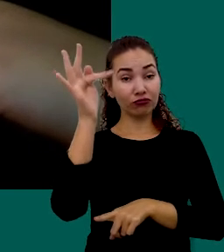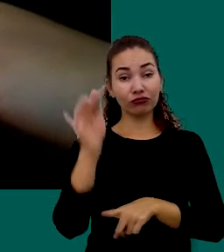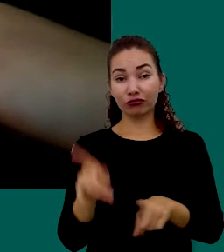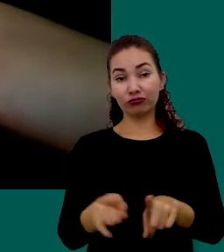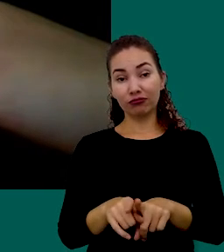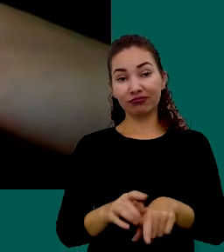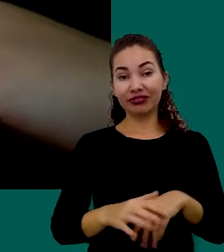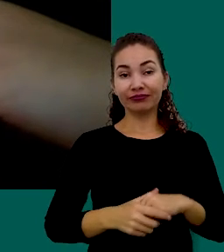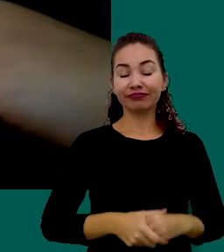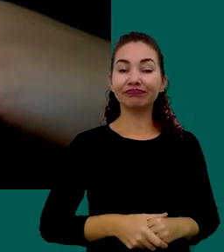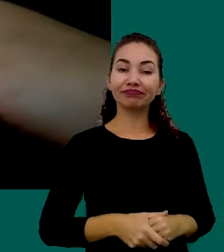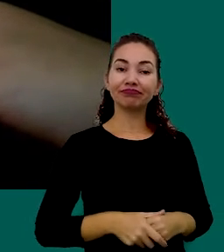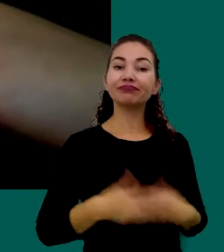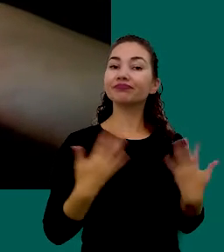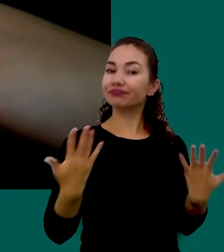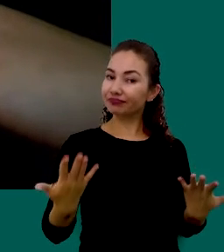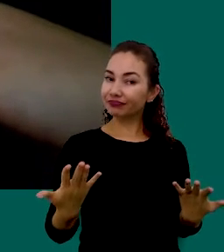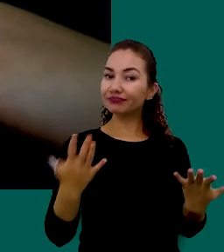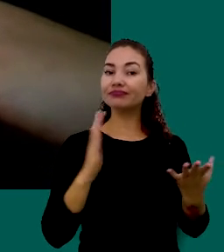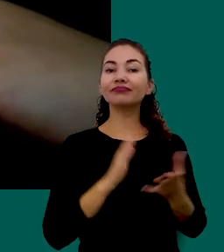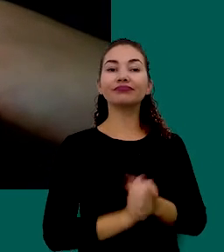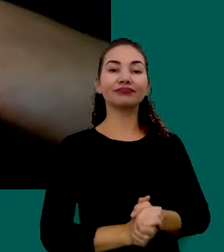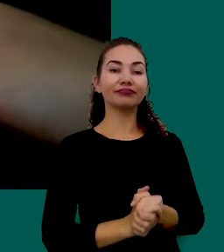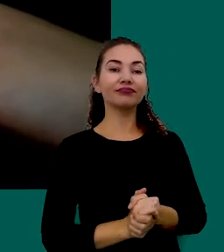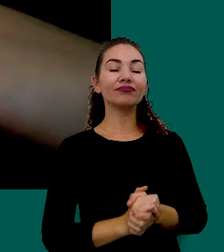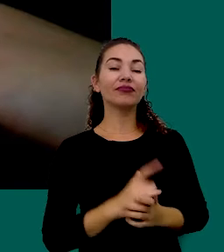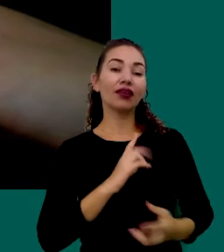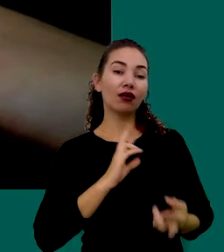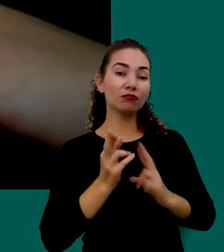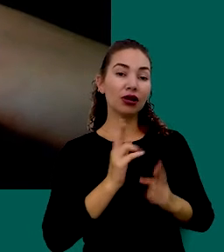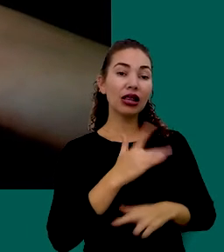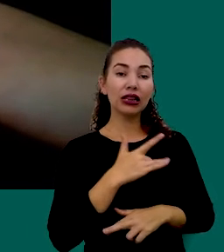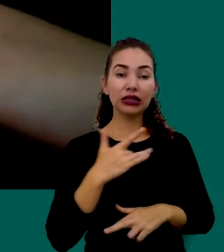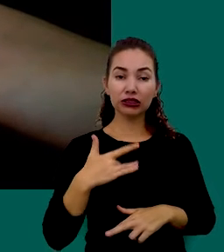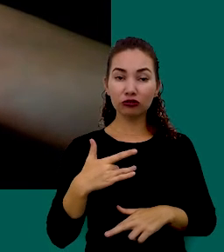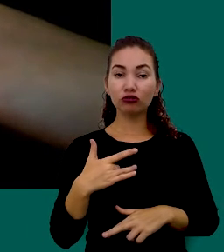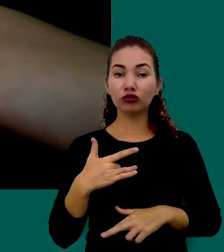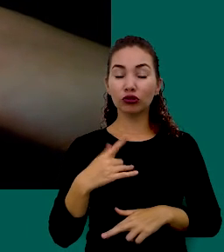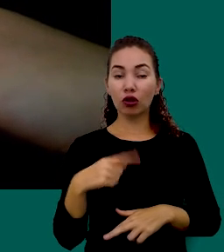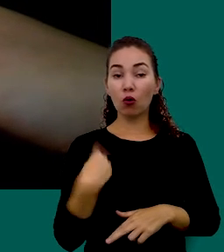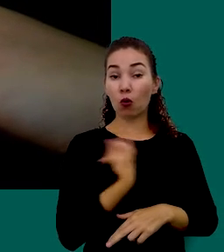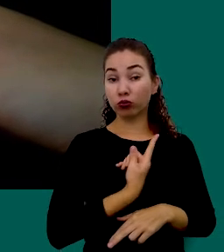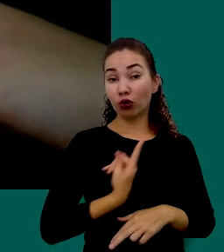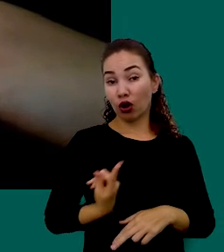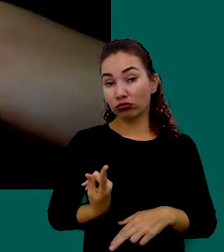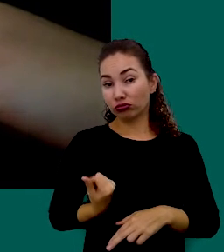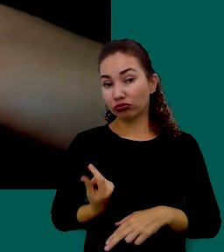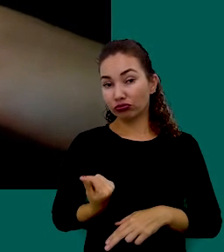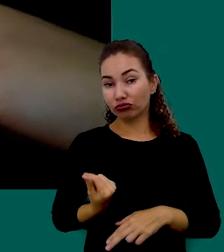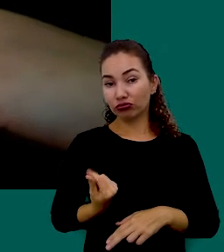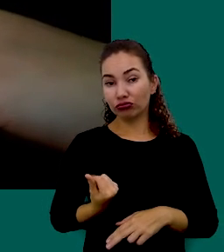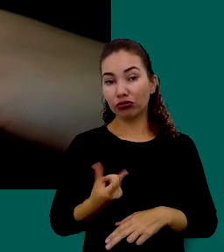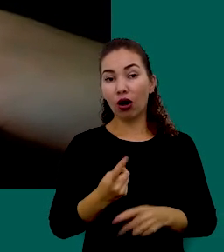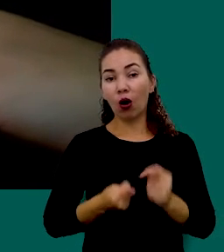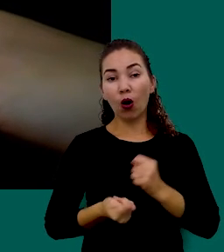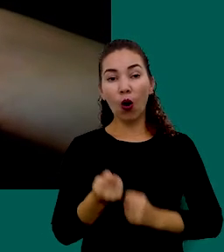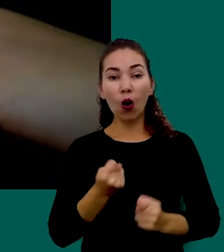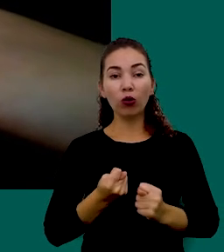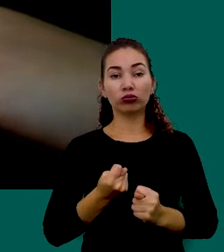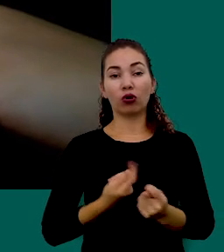Então Manter uma Relação saudável Com o nosso dinheiro Ter um controle